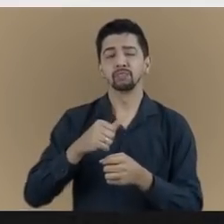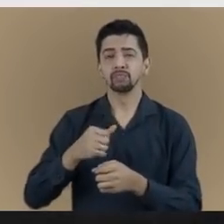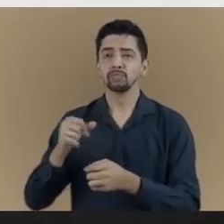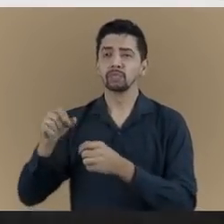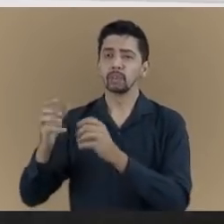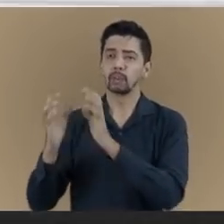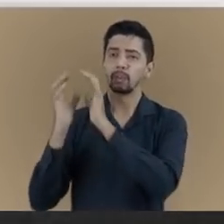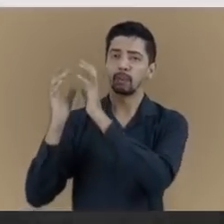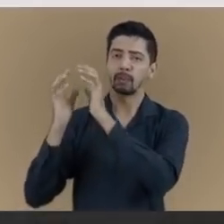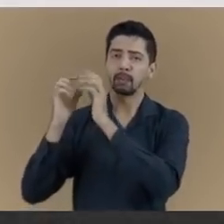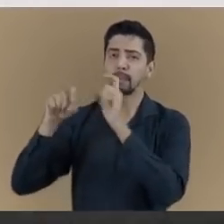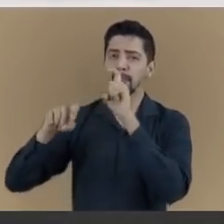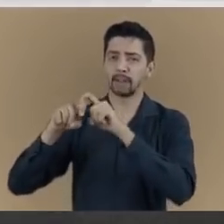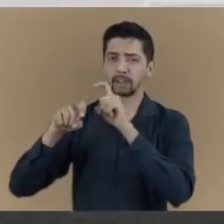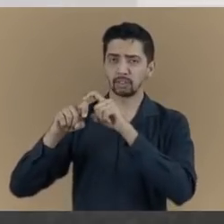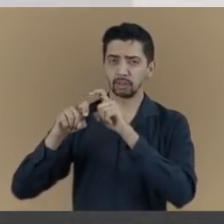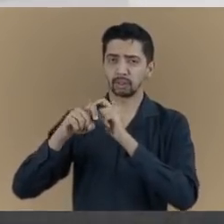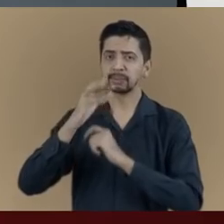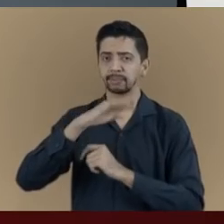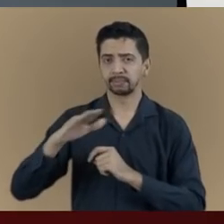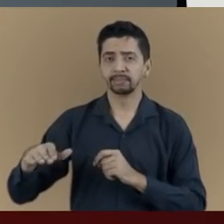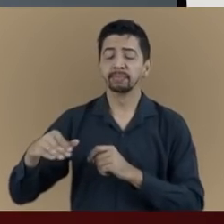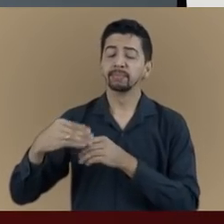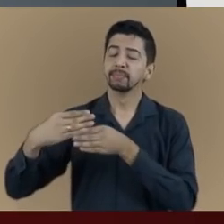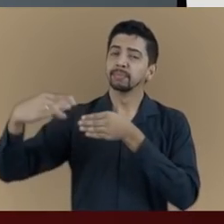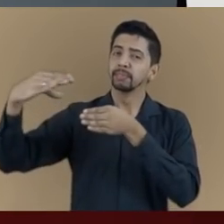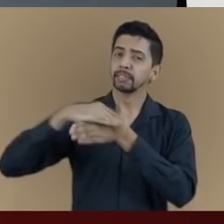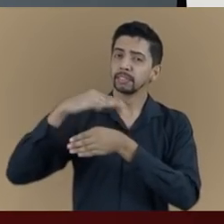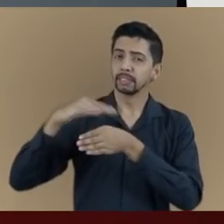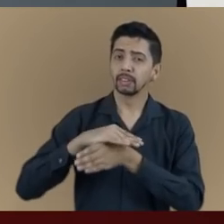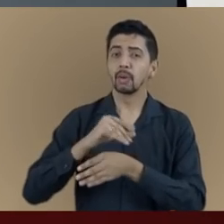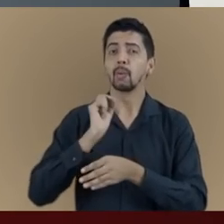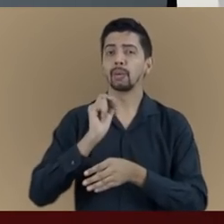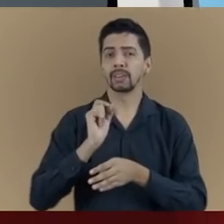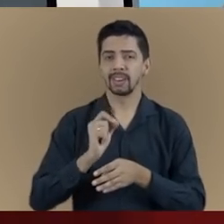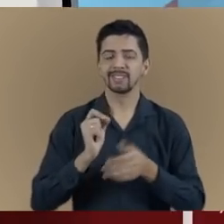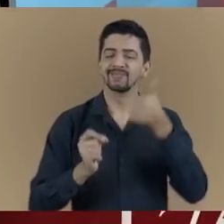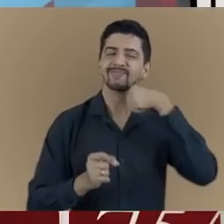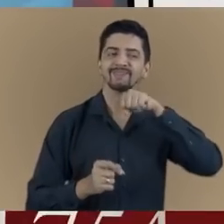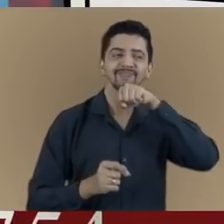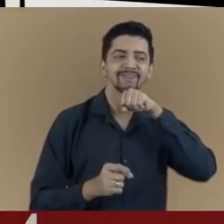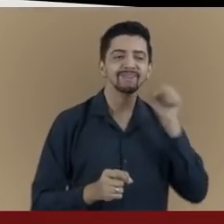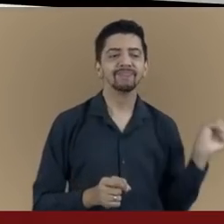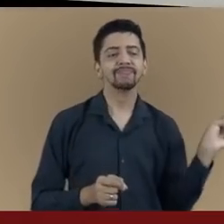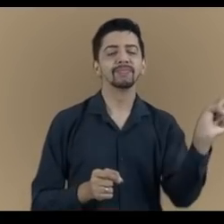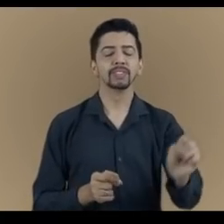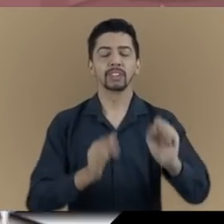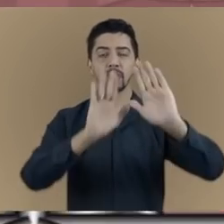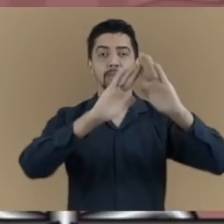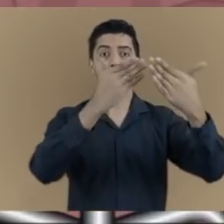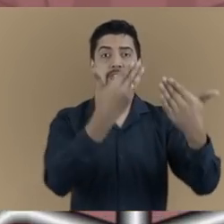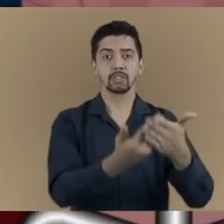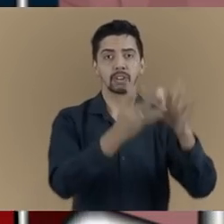também orientada pelo meu neuropediatra, sentiu a necessidade de me colocar em uma escola especial.